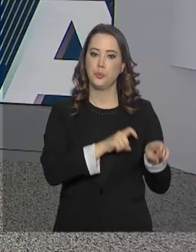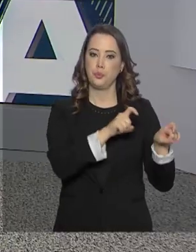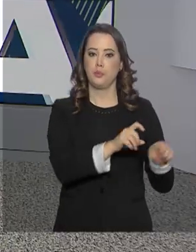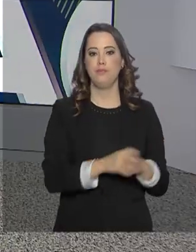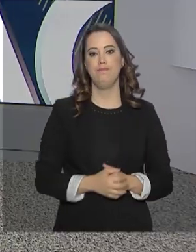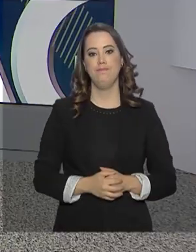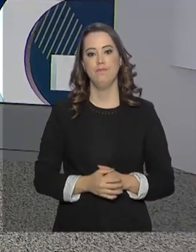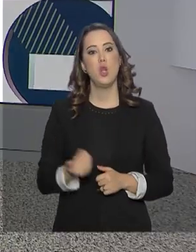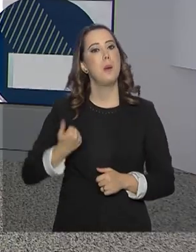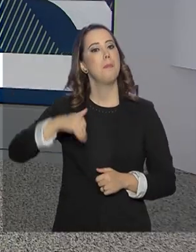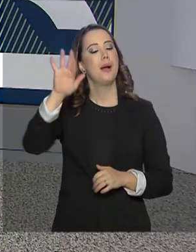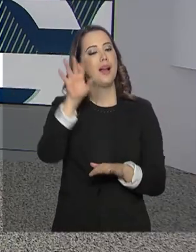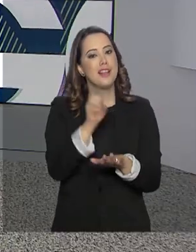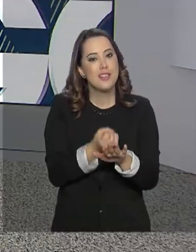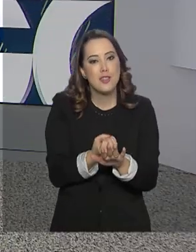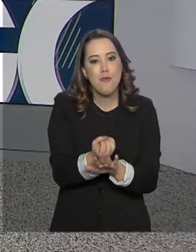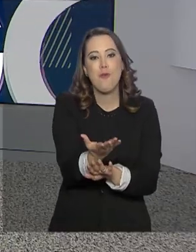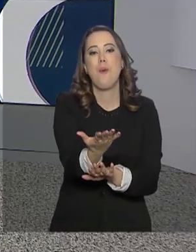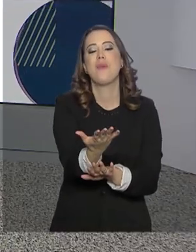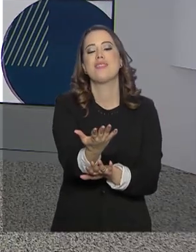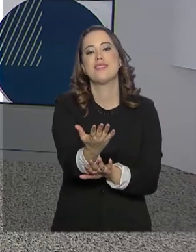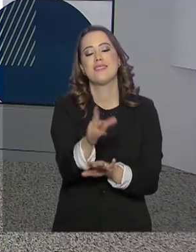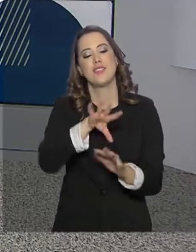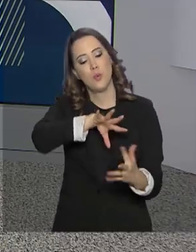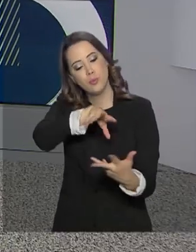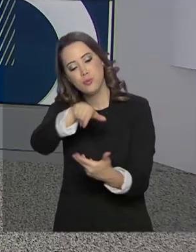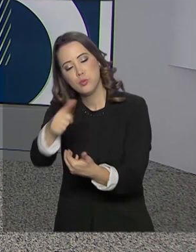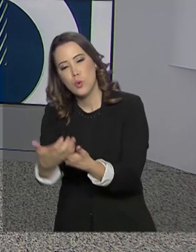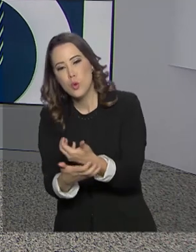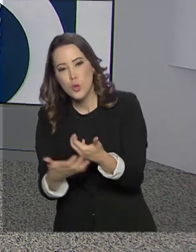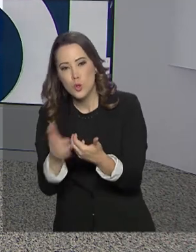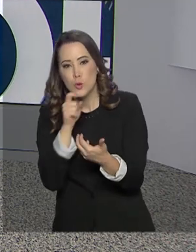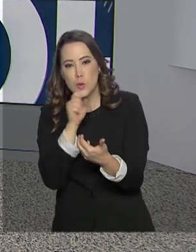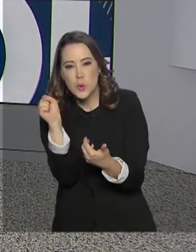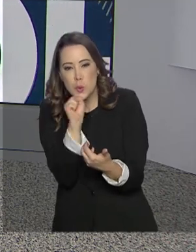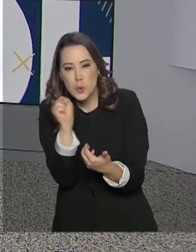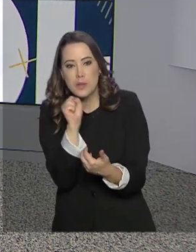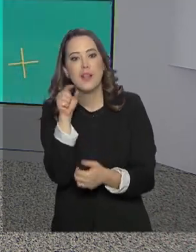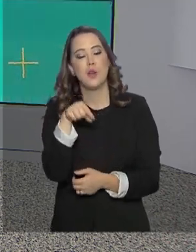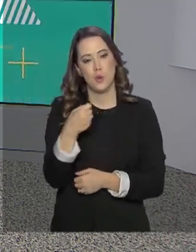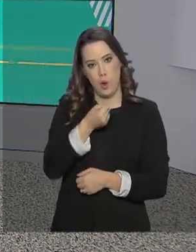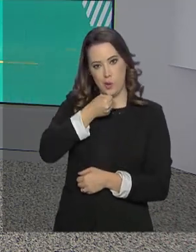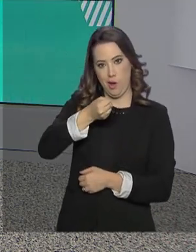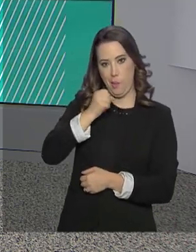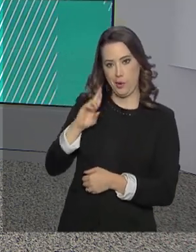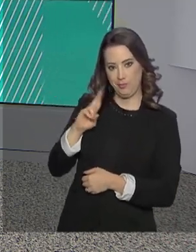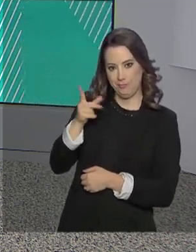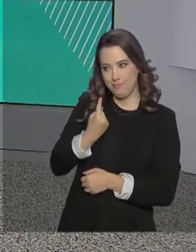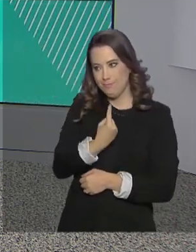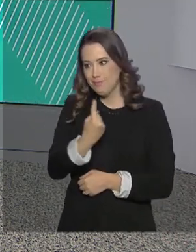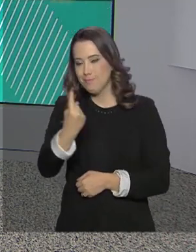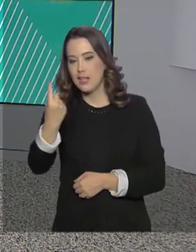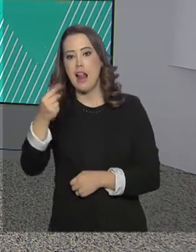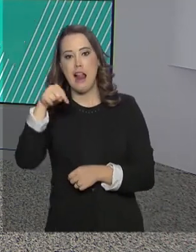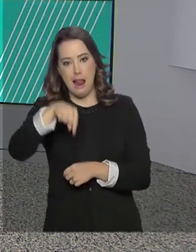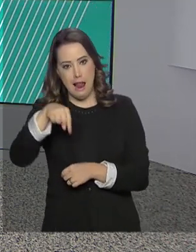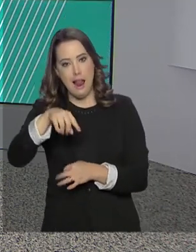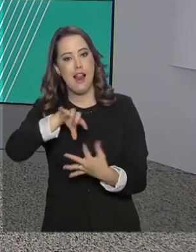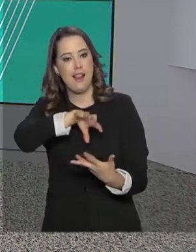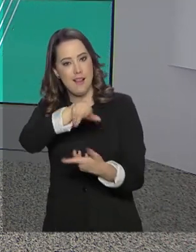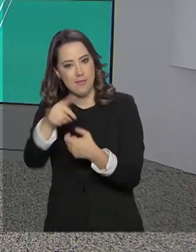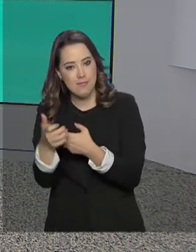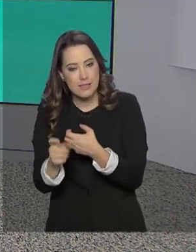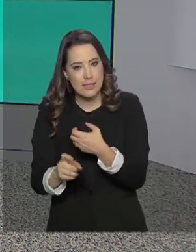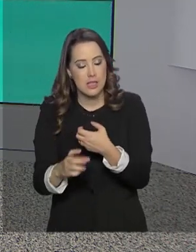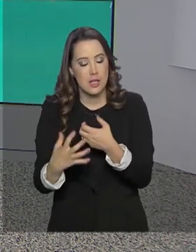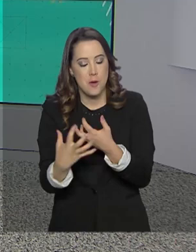Agora mais notícias da Antártica. O nosso enviado especial, Maurício de Almeida, já chegou ao continente gelado e acompanha de perto